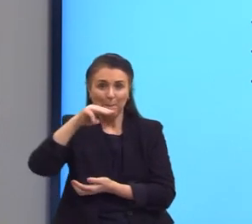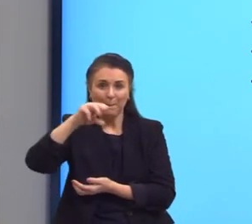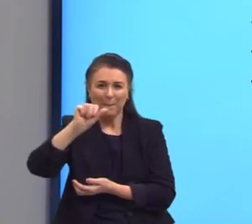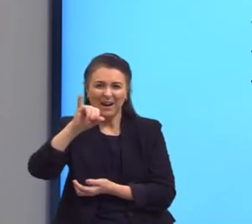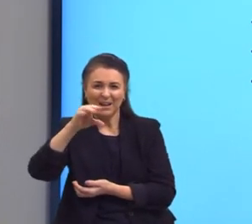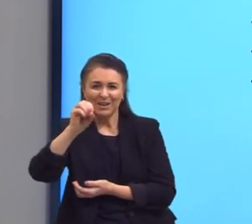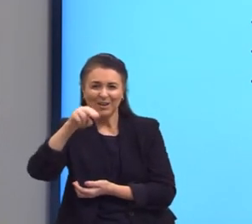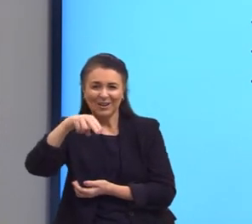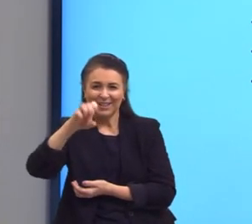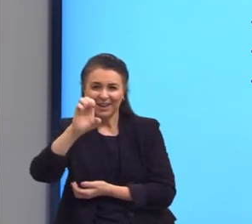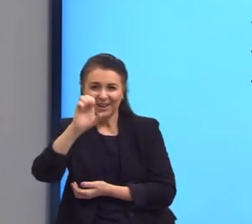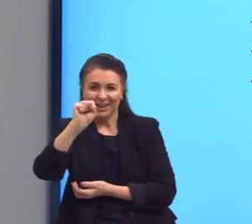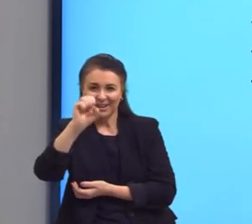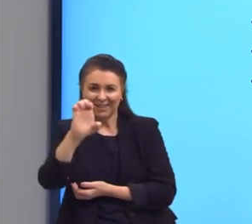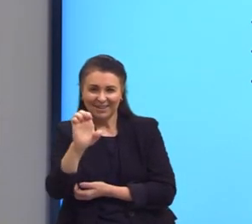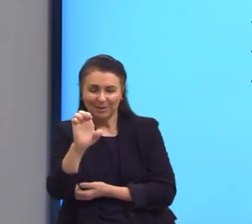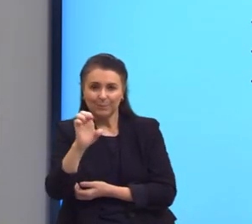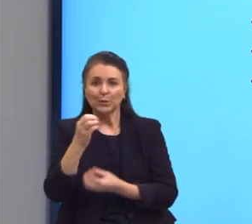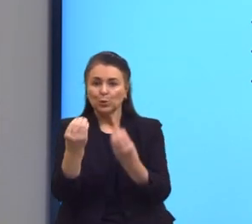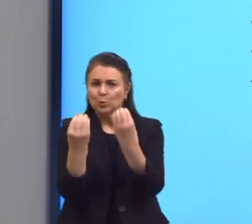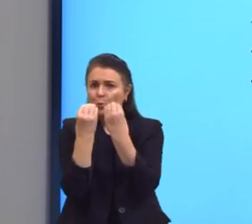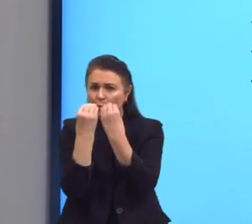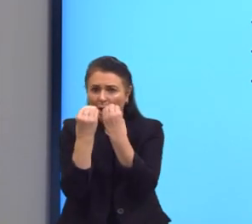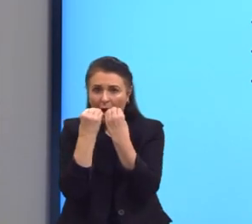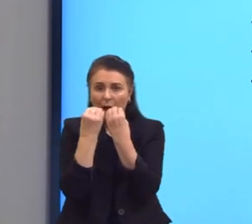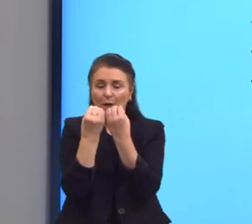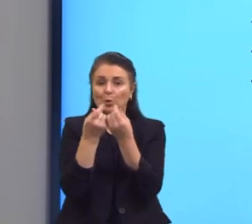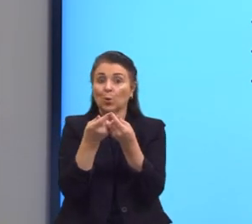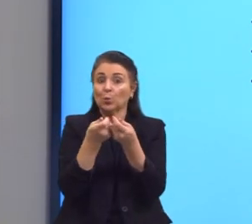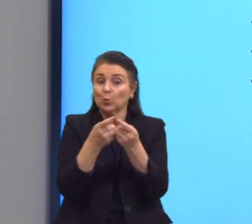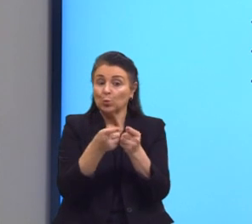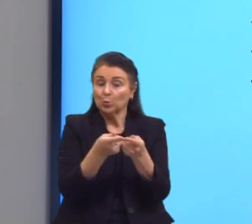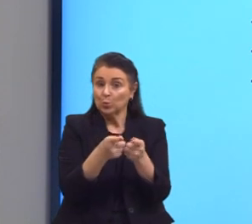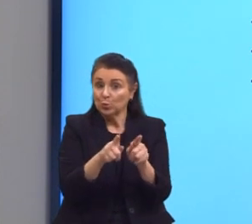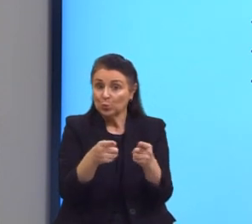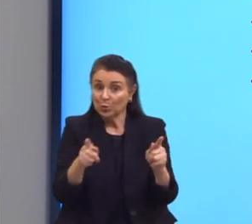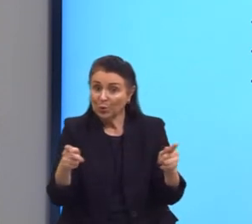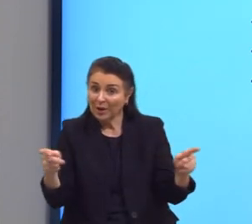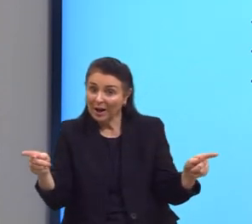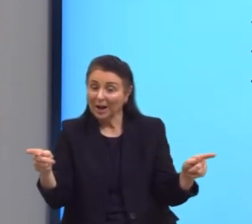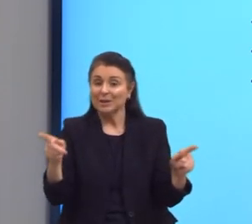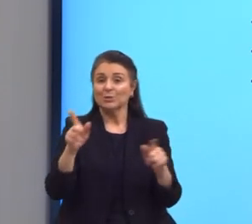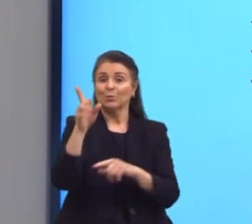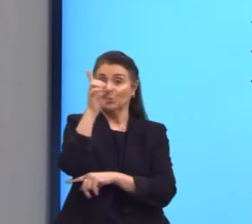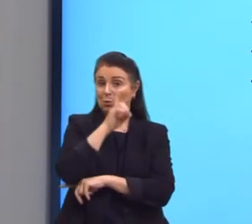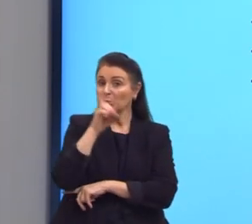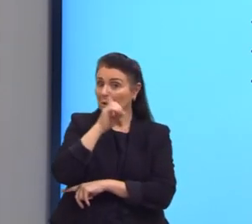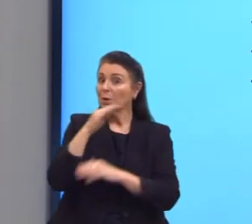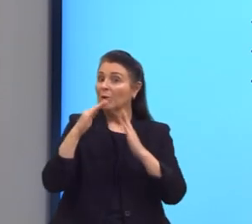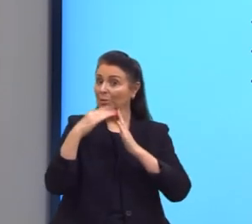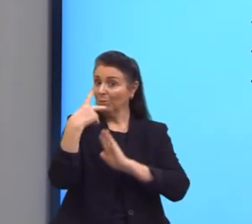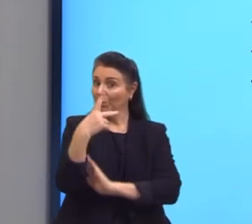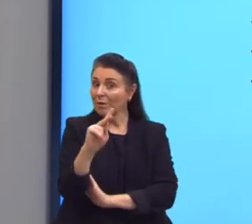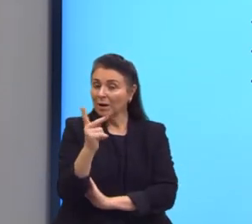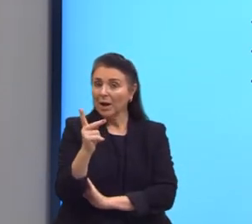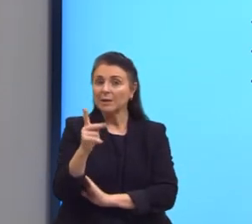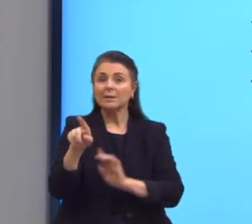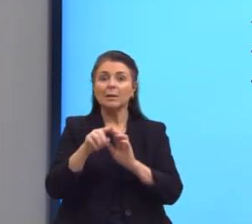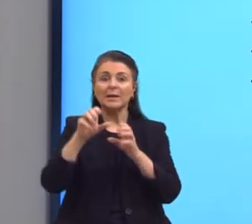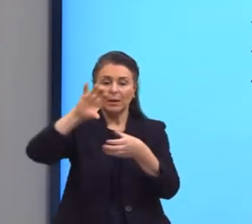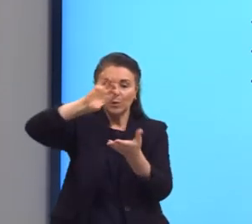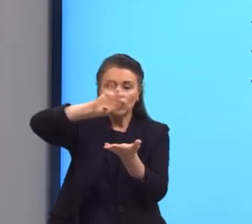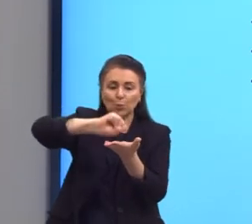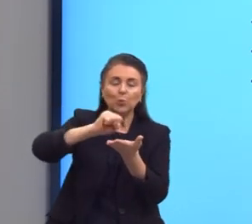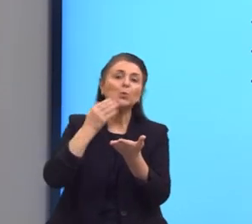lanche, ou no churrasco de domingo. Tradicional maionese do churrasco. A espuma de barbear,